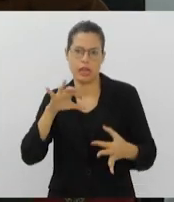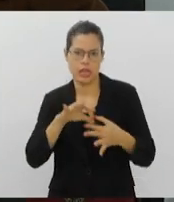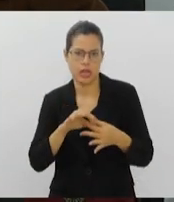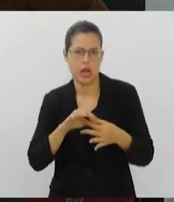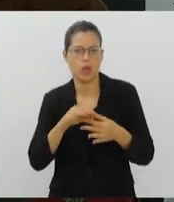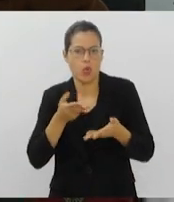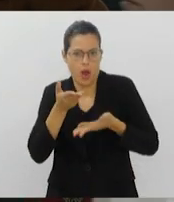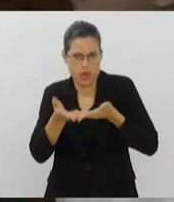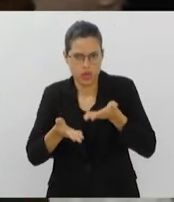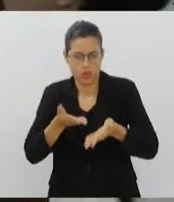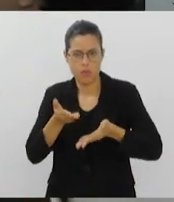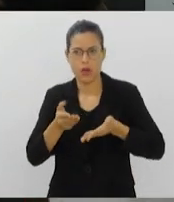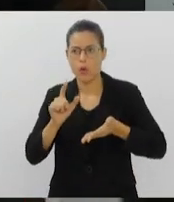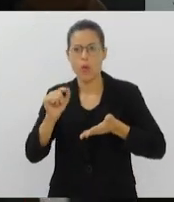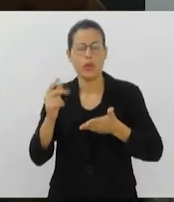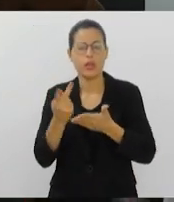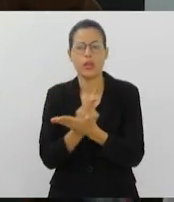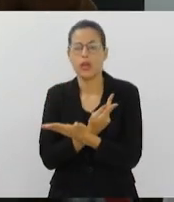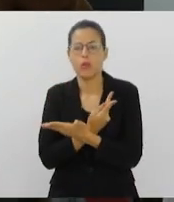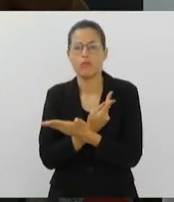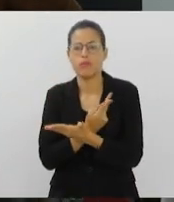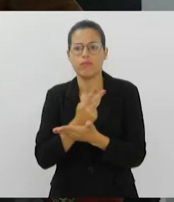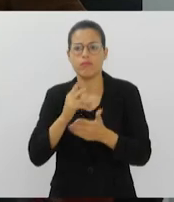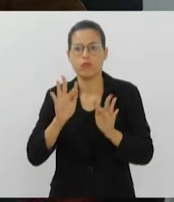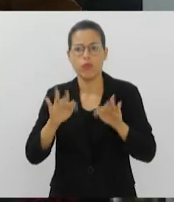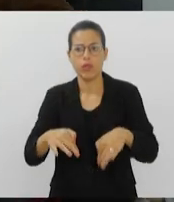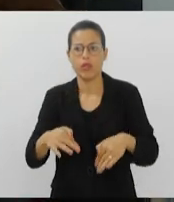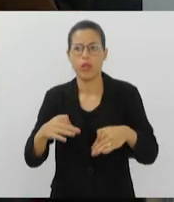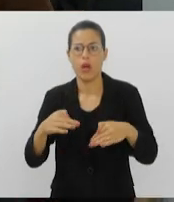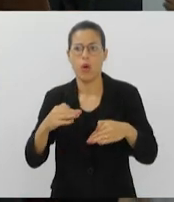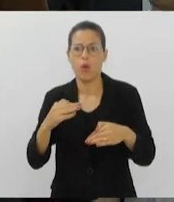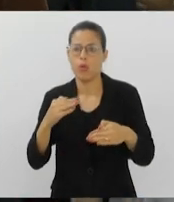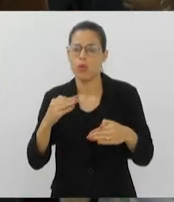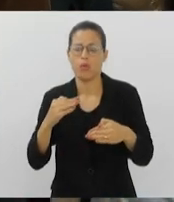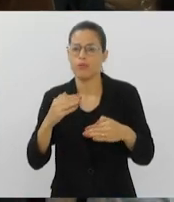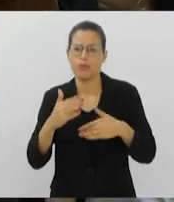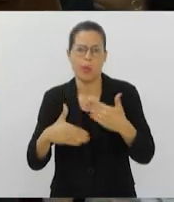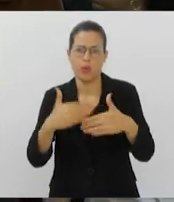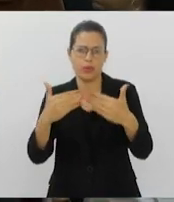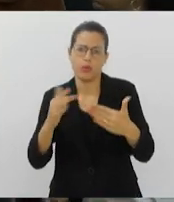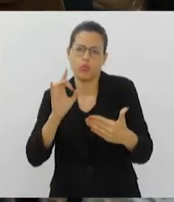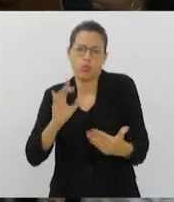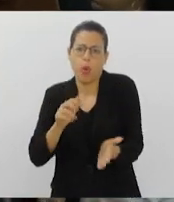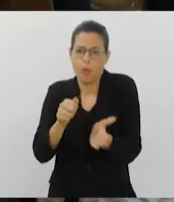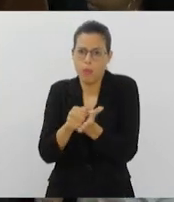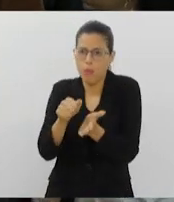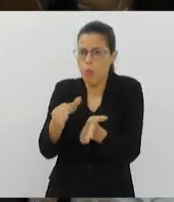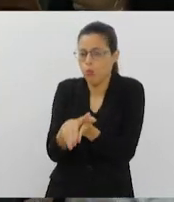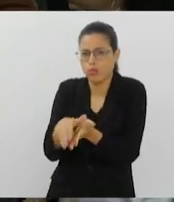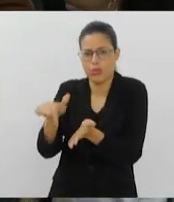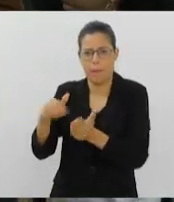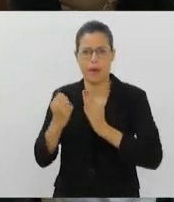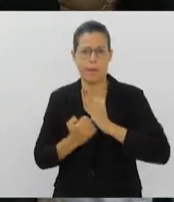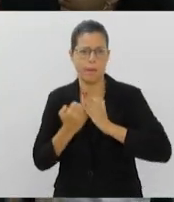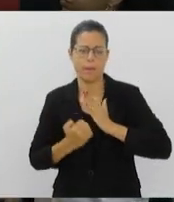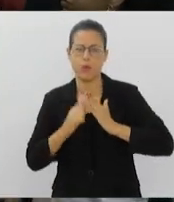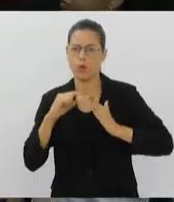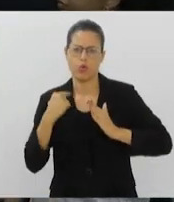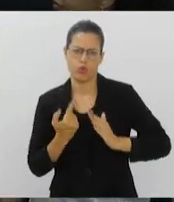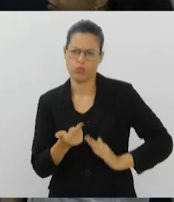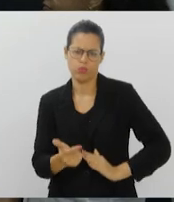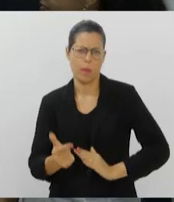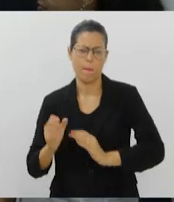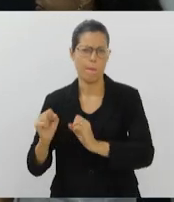O que é que vai acontecer ao final desse processo? É apenas uma multa para a operadora. Nós não temos poder de exigir que